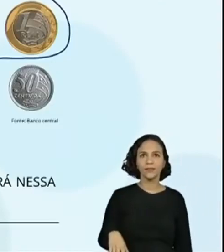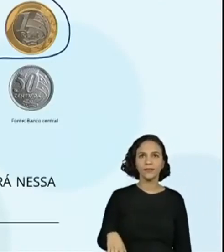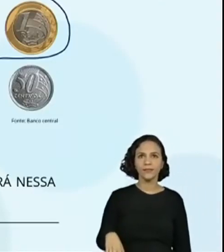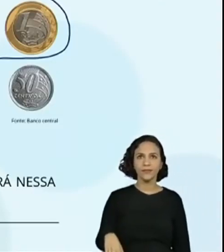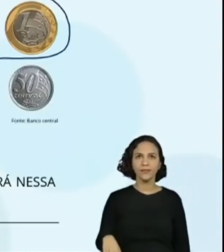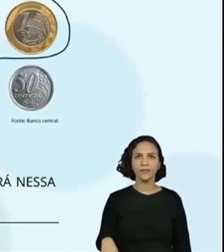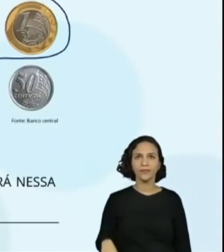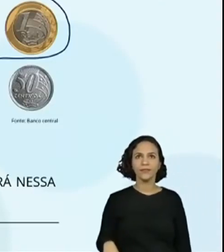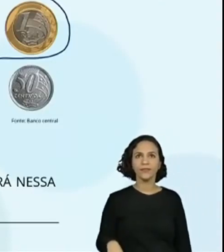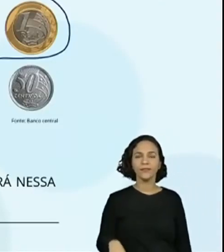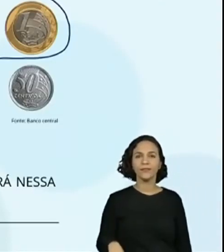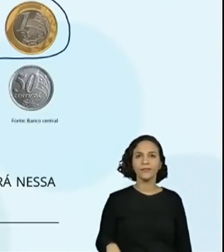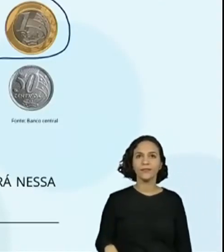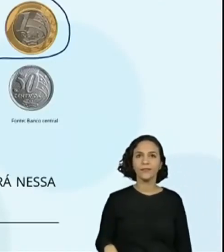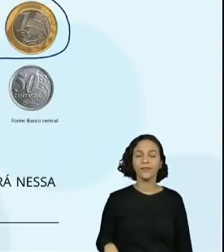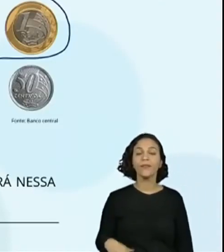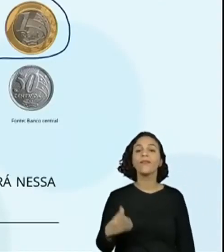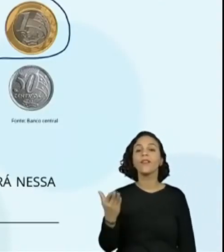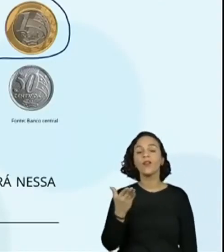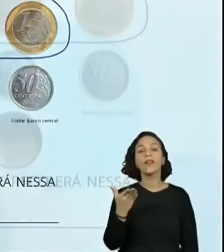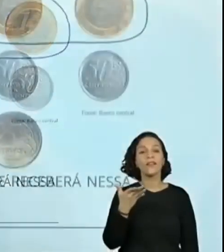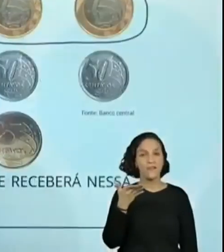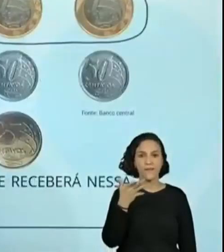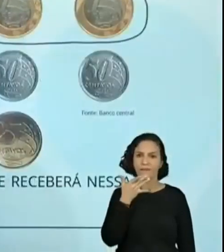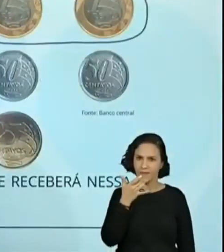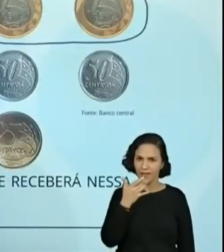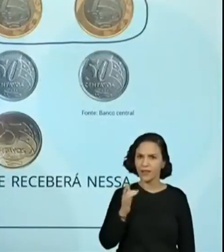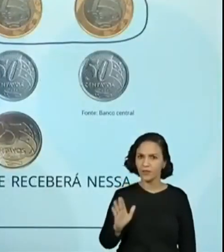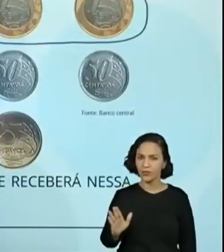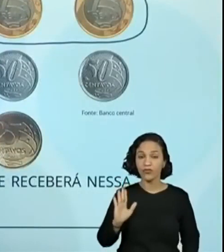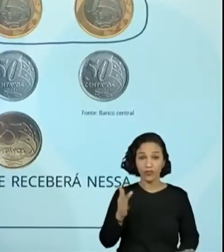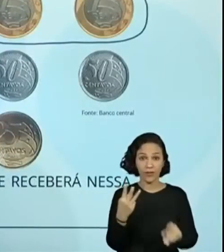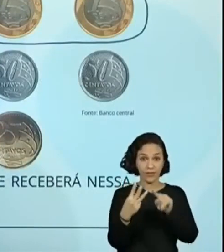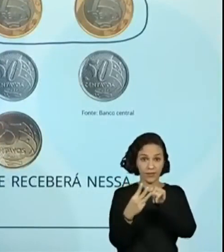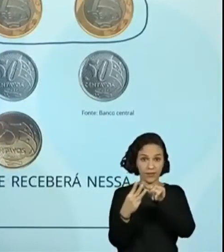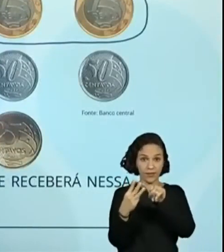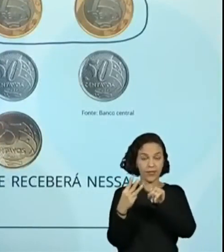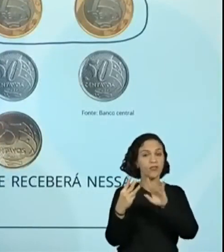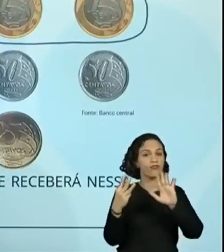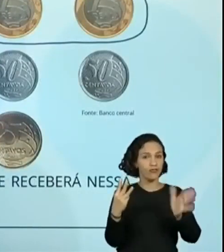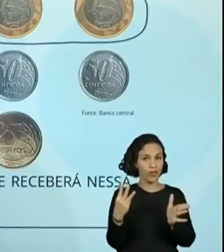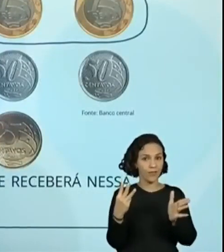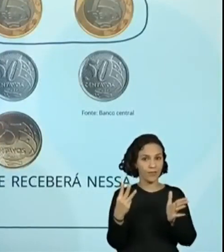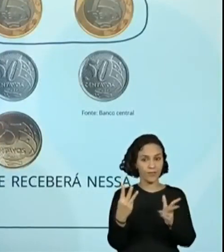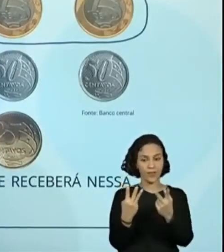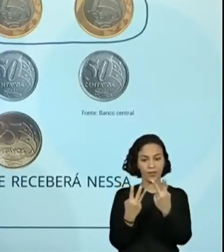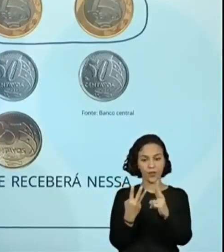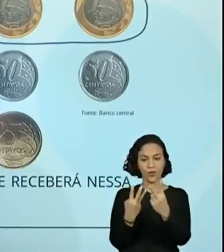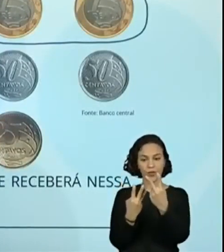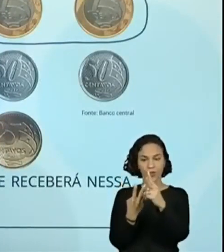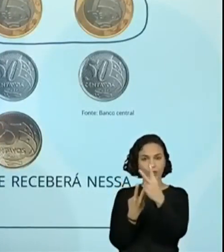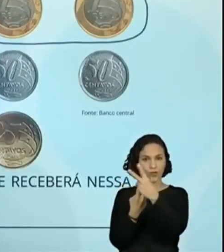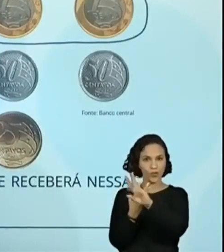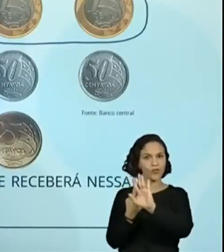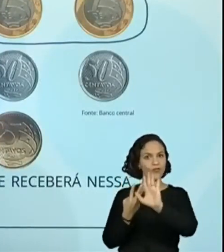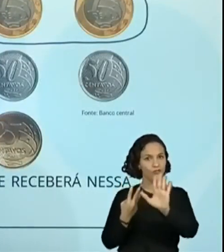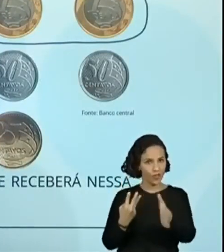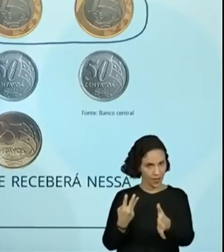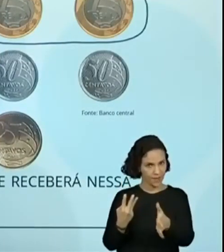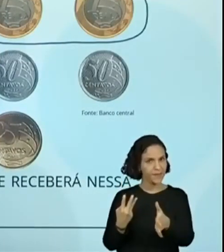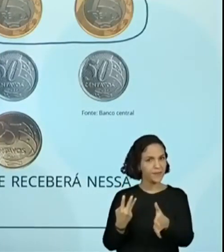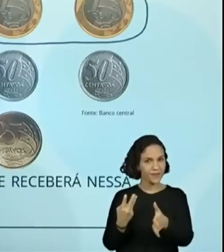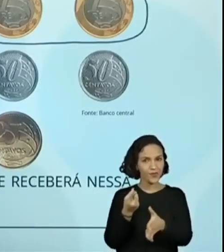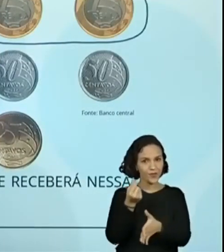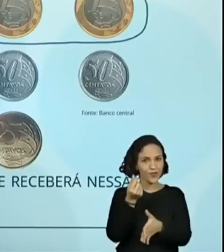Até aí foi fácil. Isso, já temos três notas, três cédulas de dois reais. Isso aí. Então, três cédulas de dois